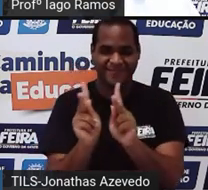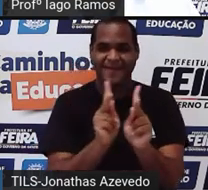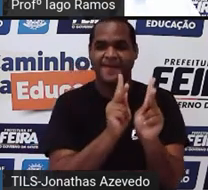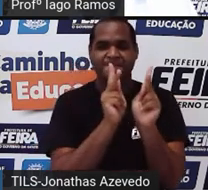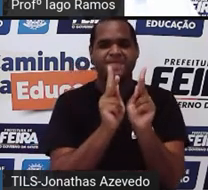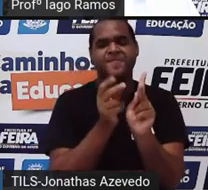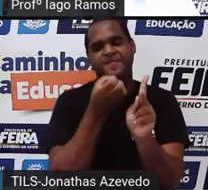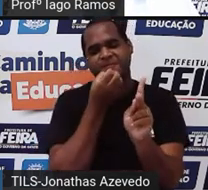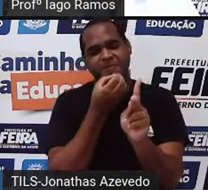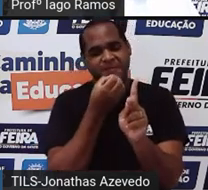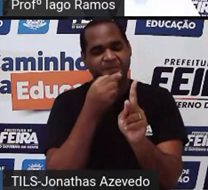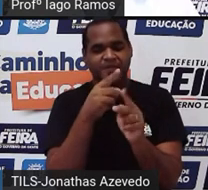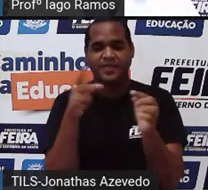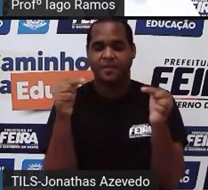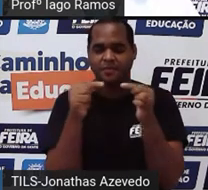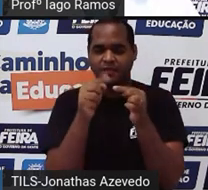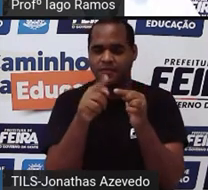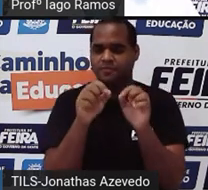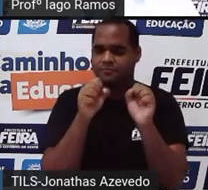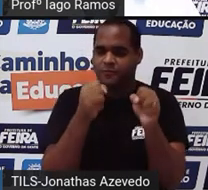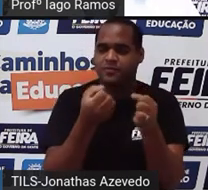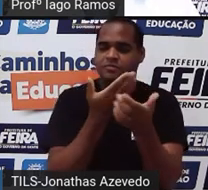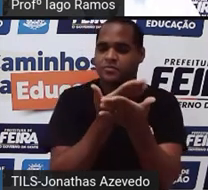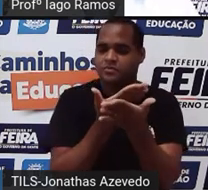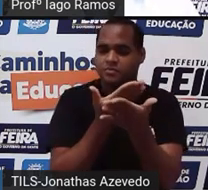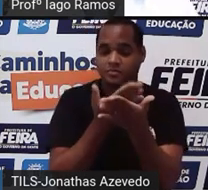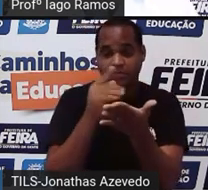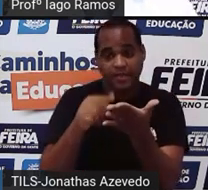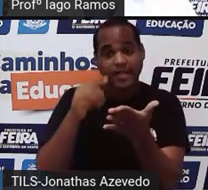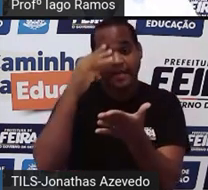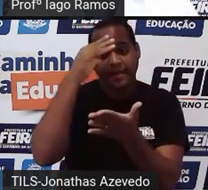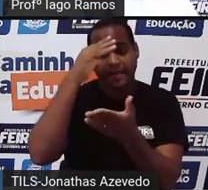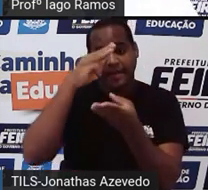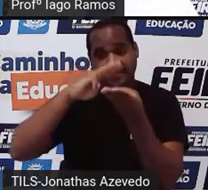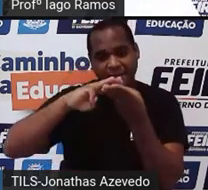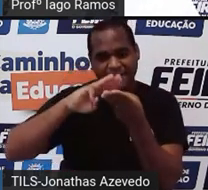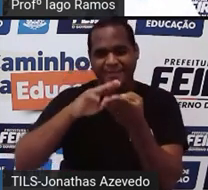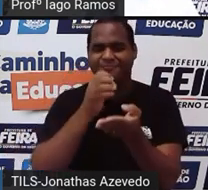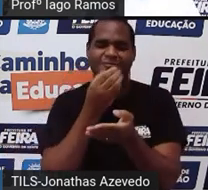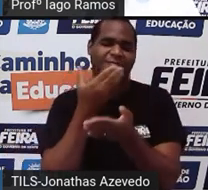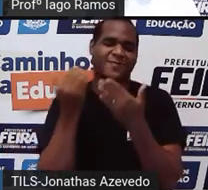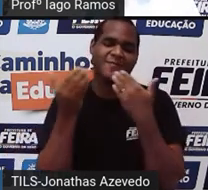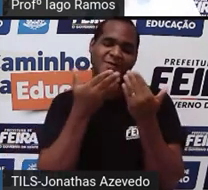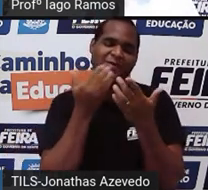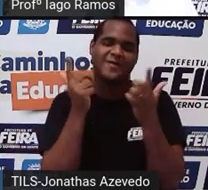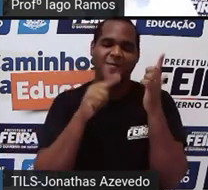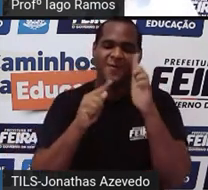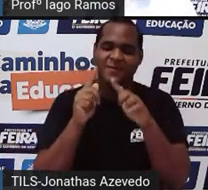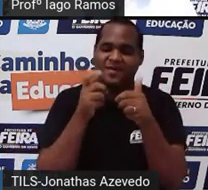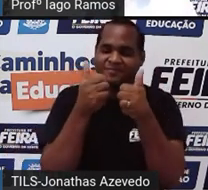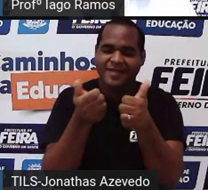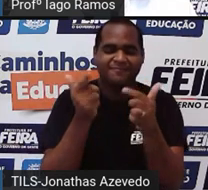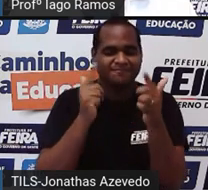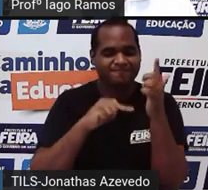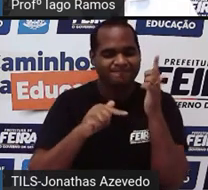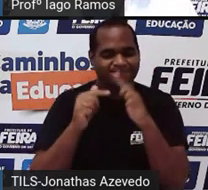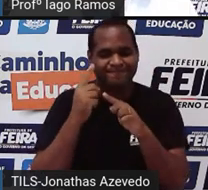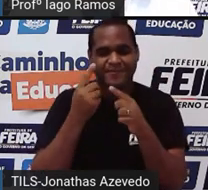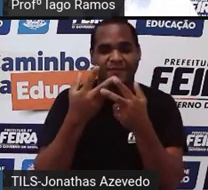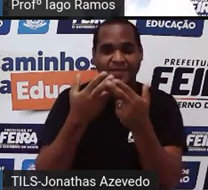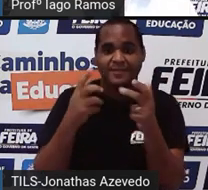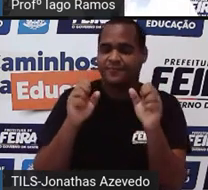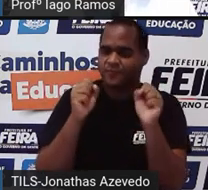É isso aí, vamos estudar matemática, vamos estudar matemática do melhor jeito que a gente conseguir fazer